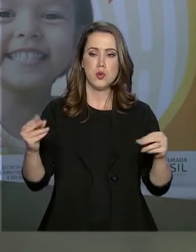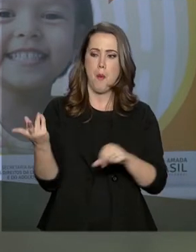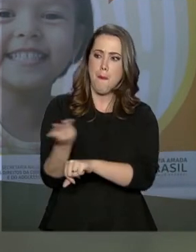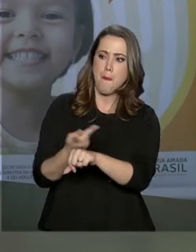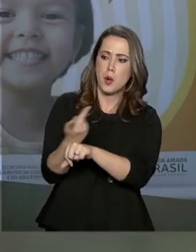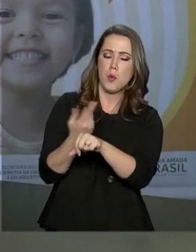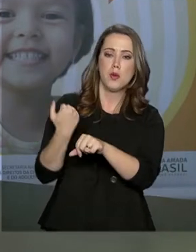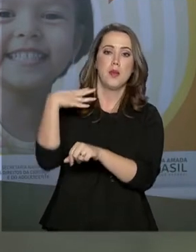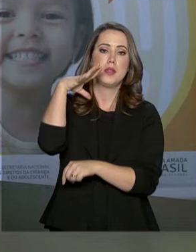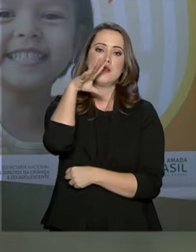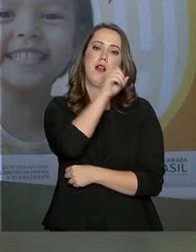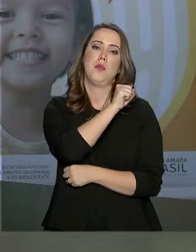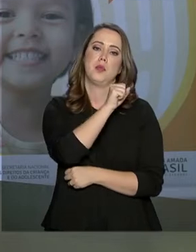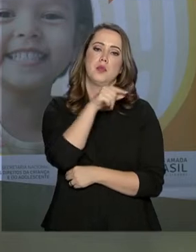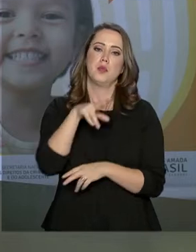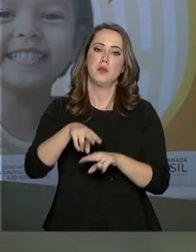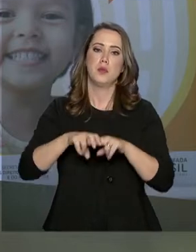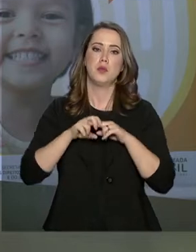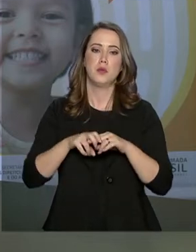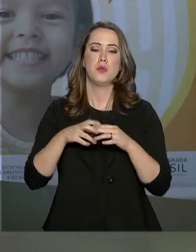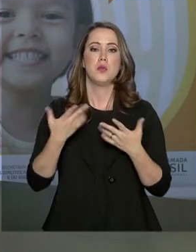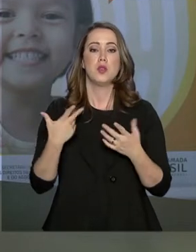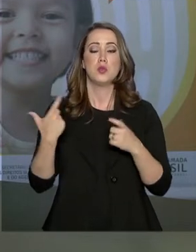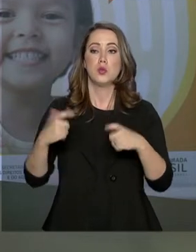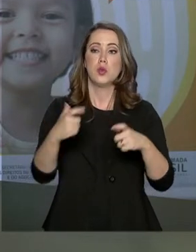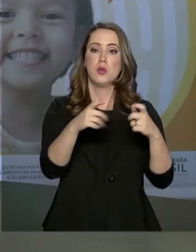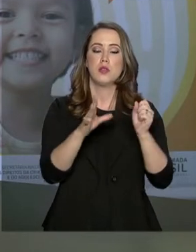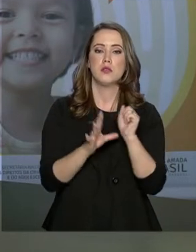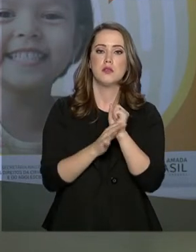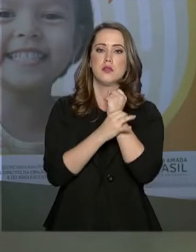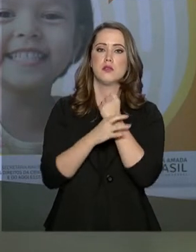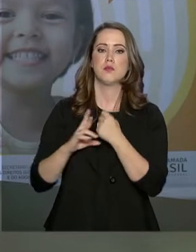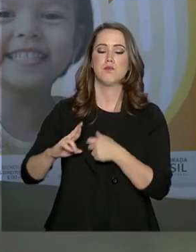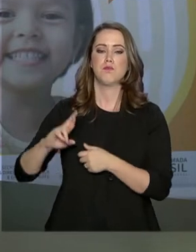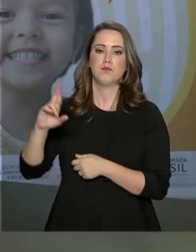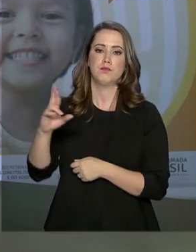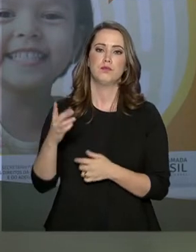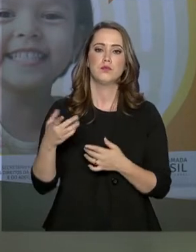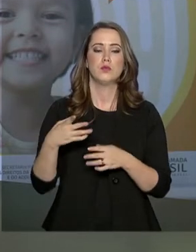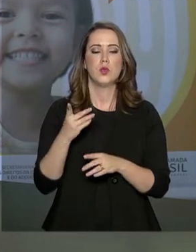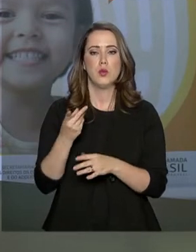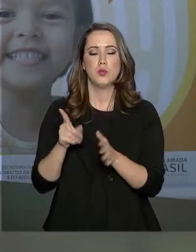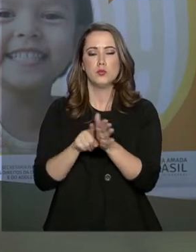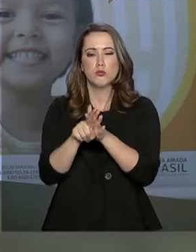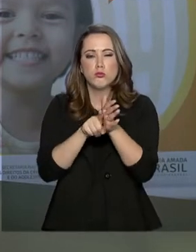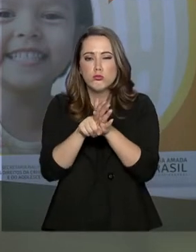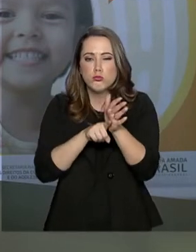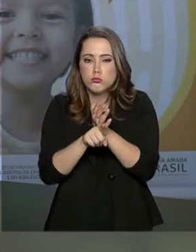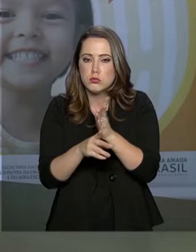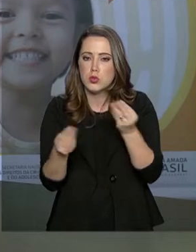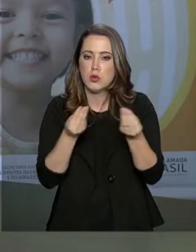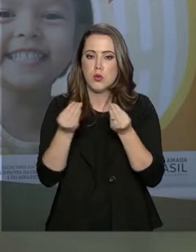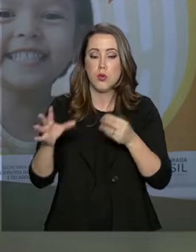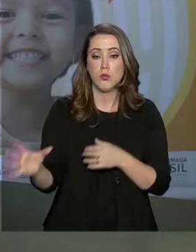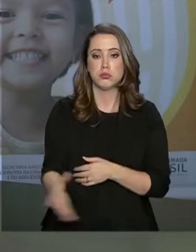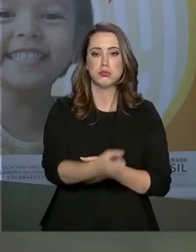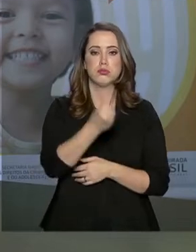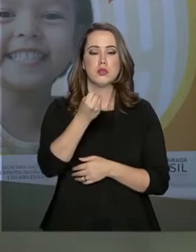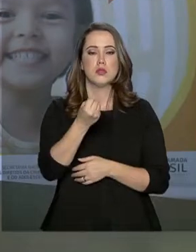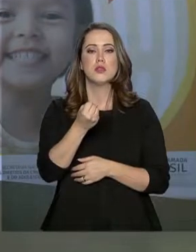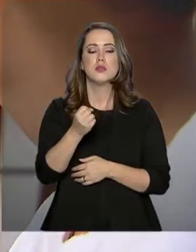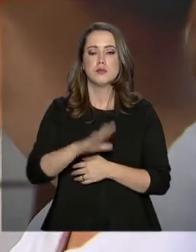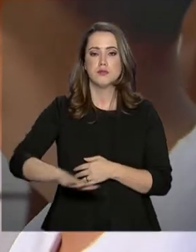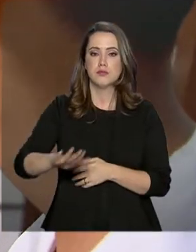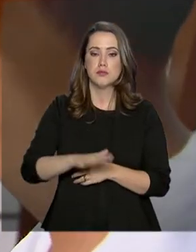busca mais rápida pelos órgãos de segurança pública responsáveis pela investigação e pela recuperação dessa